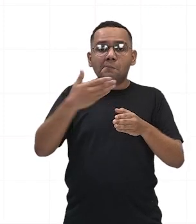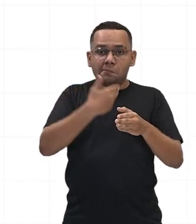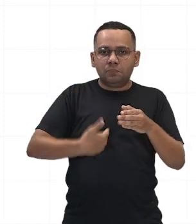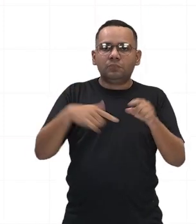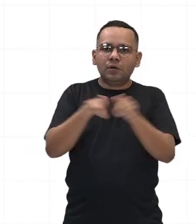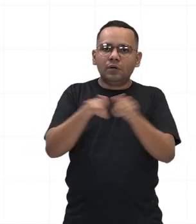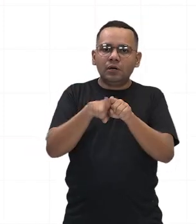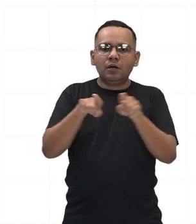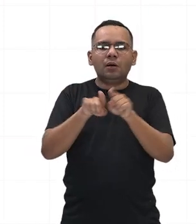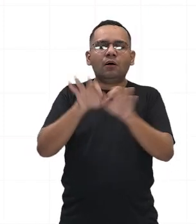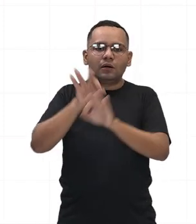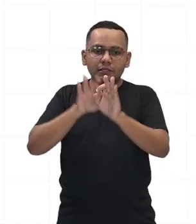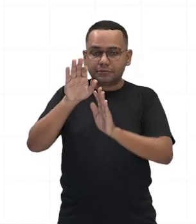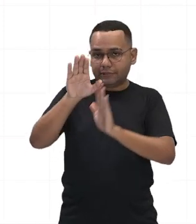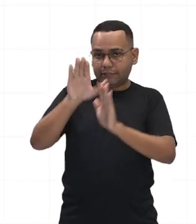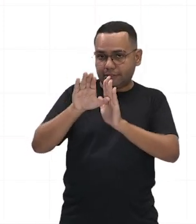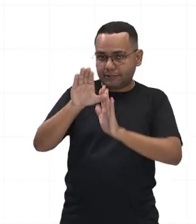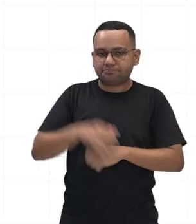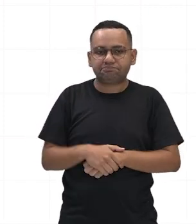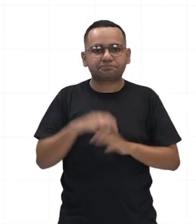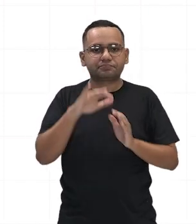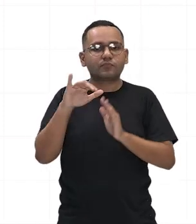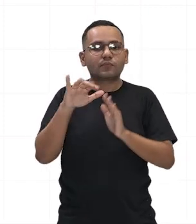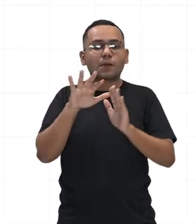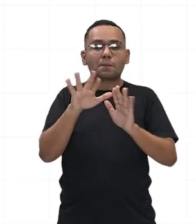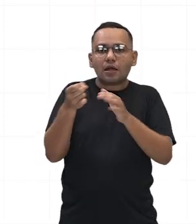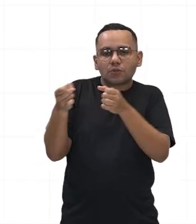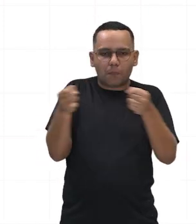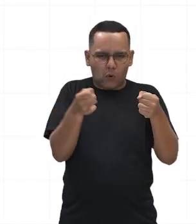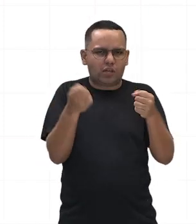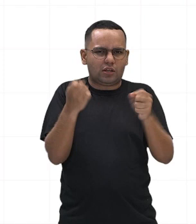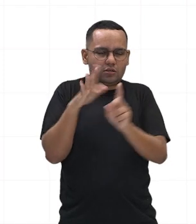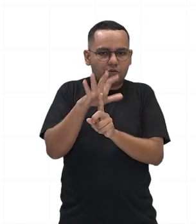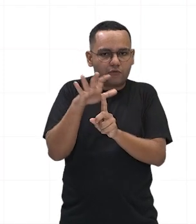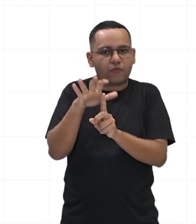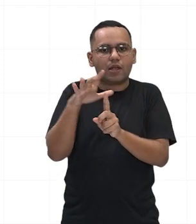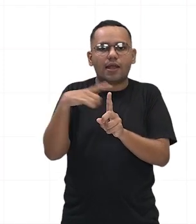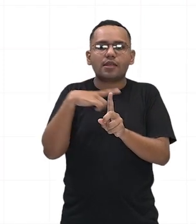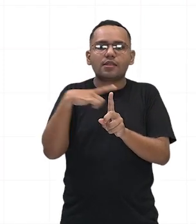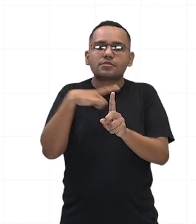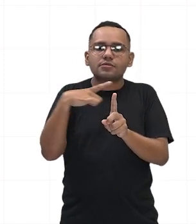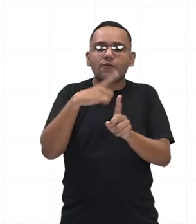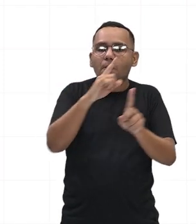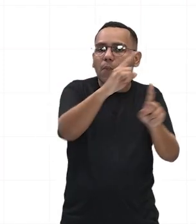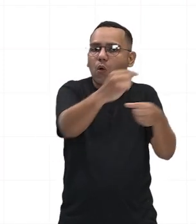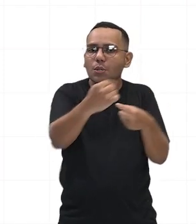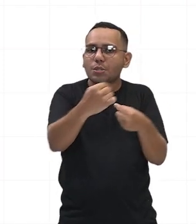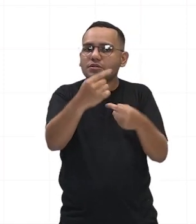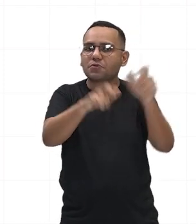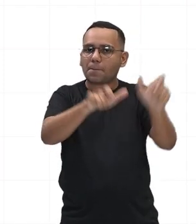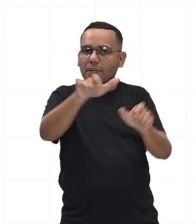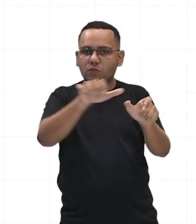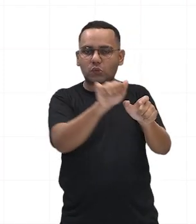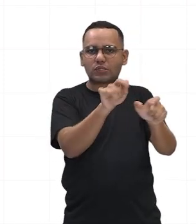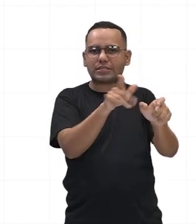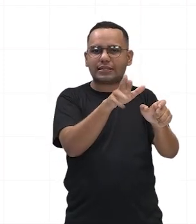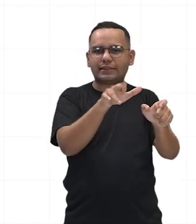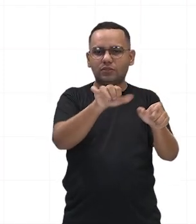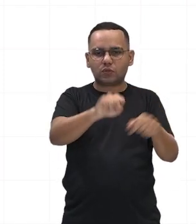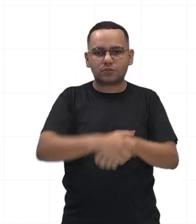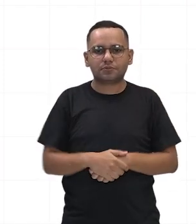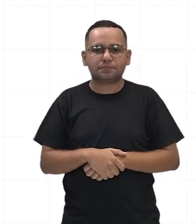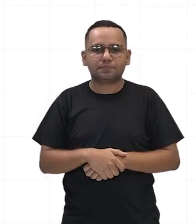poderes despertaram oposição de alguns senadores, não isso? E, em 44 a.C., o ditador foi